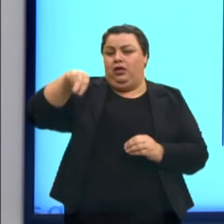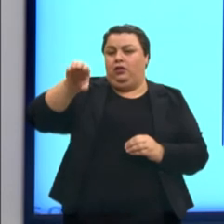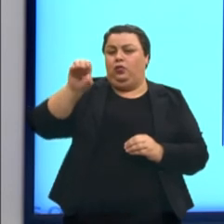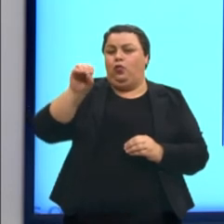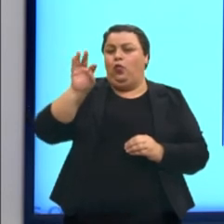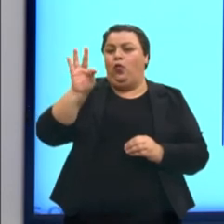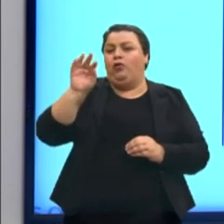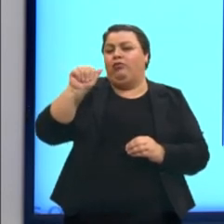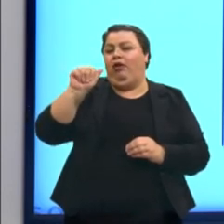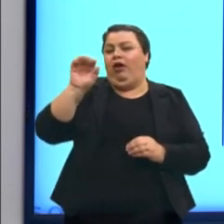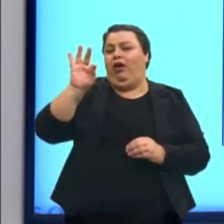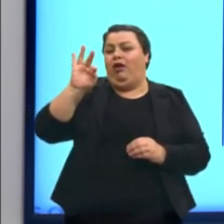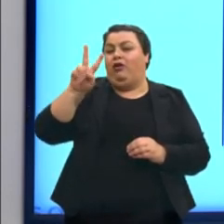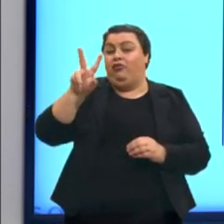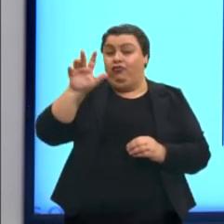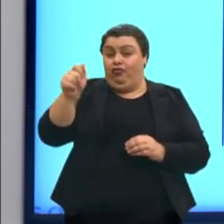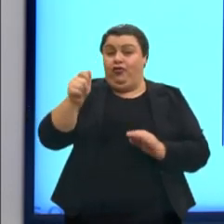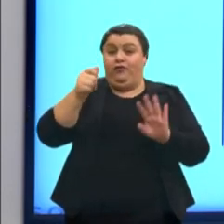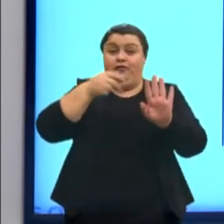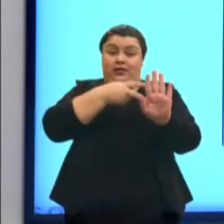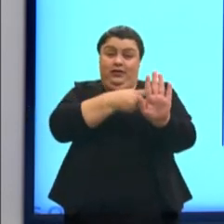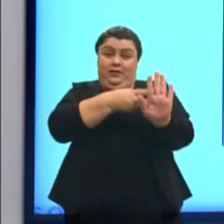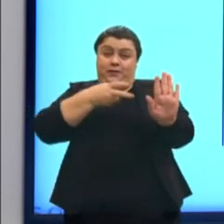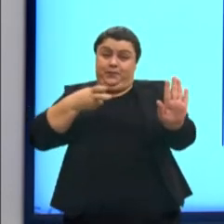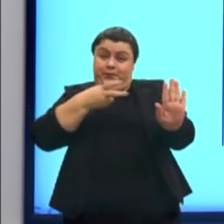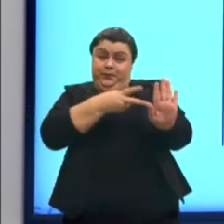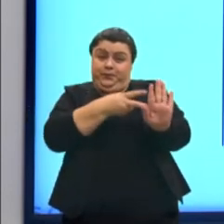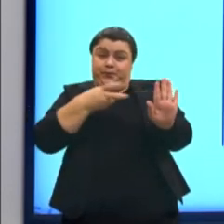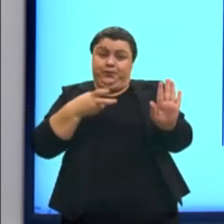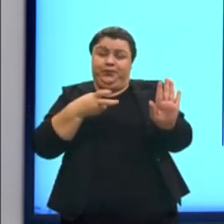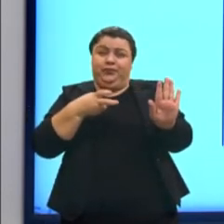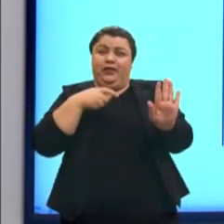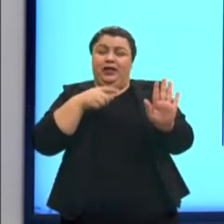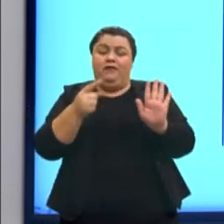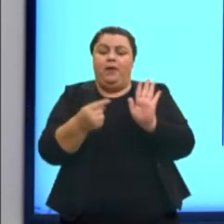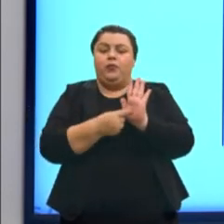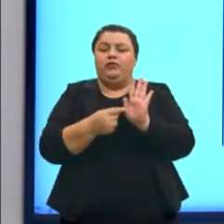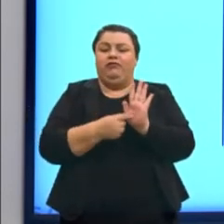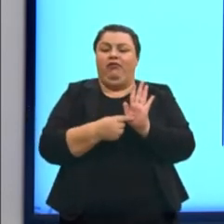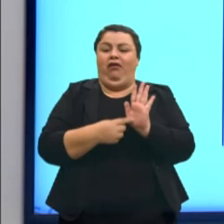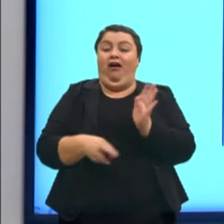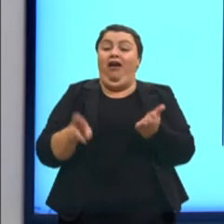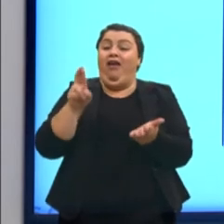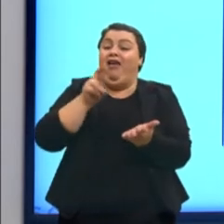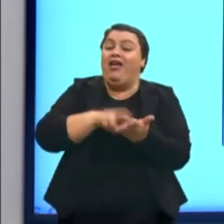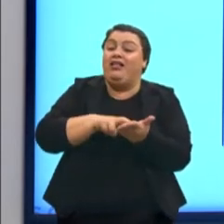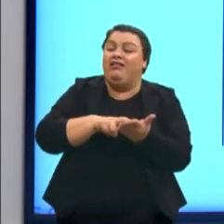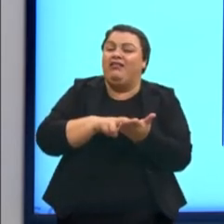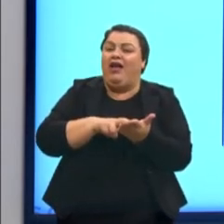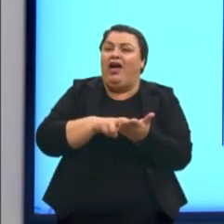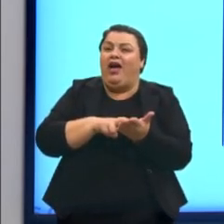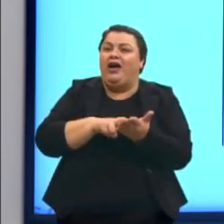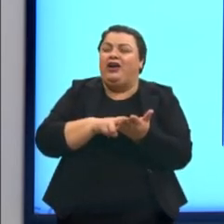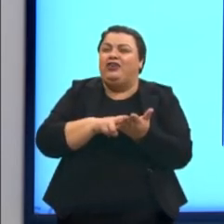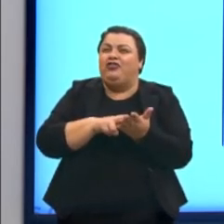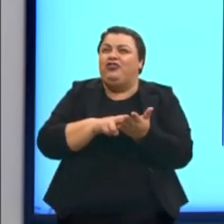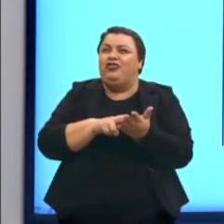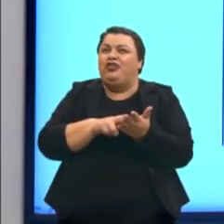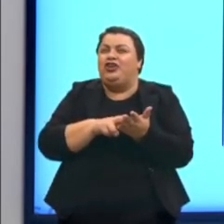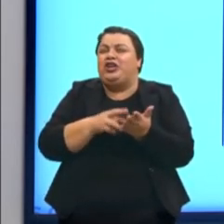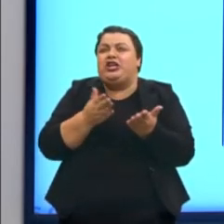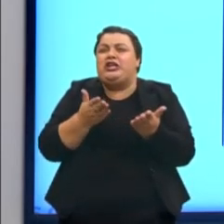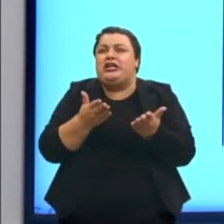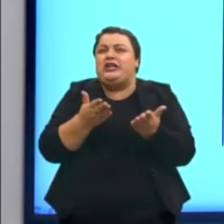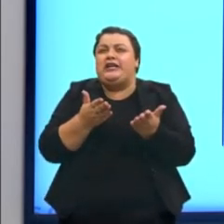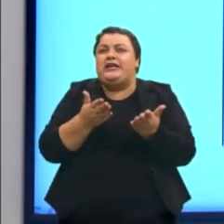mais conotativa. Ele vai trazer a realidade apenas traduzida. O que é isso? Eu não